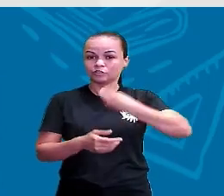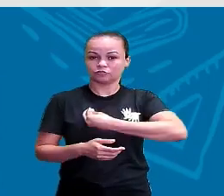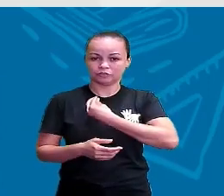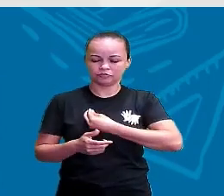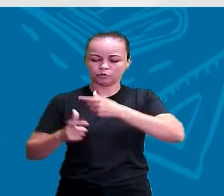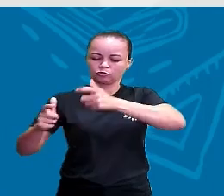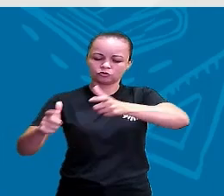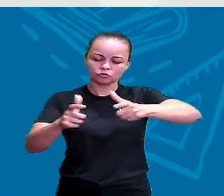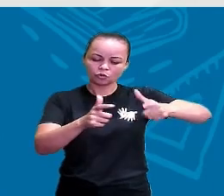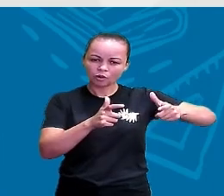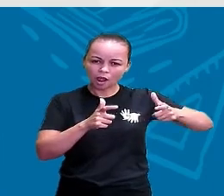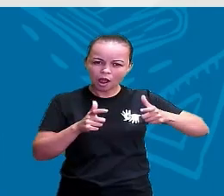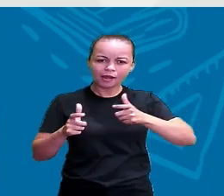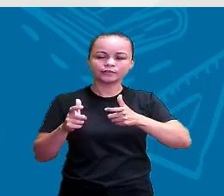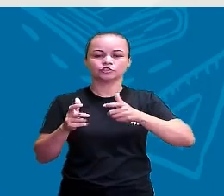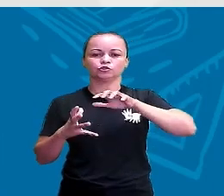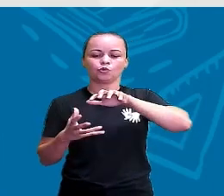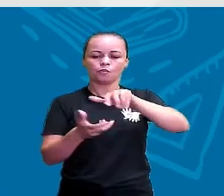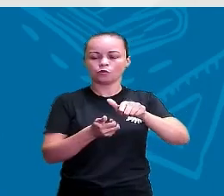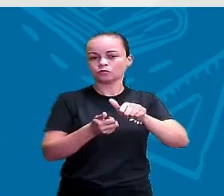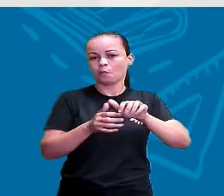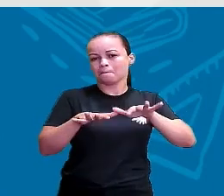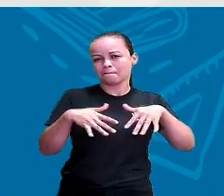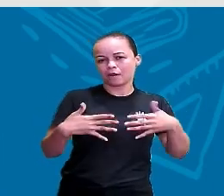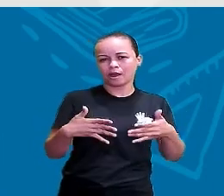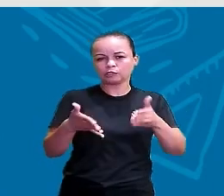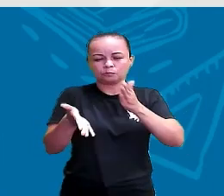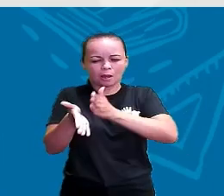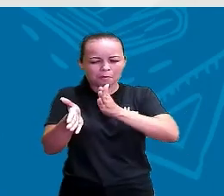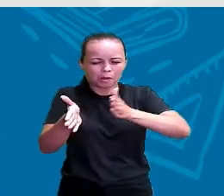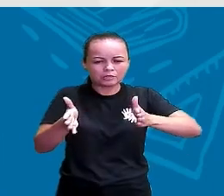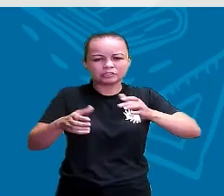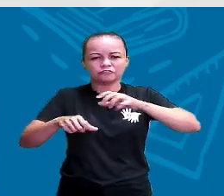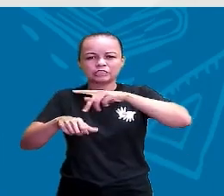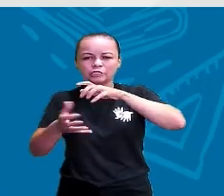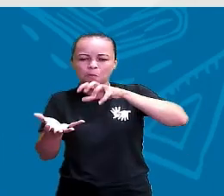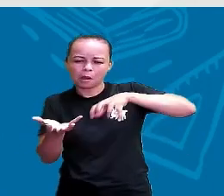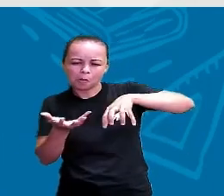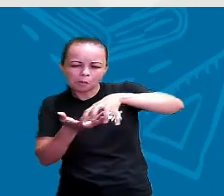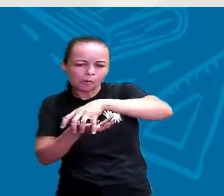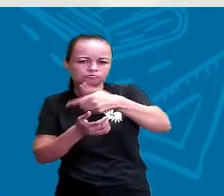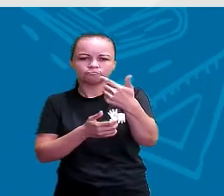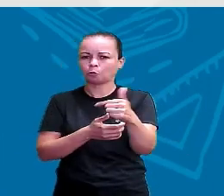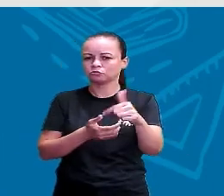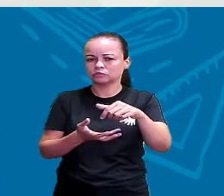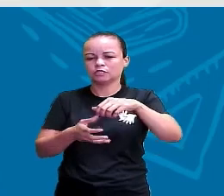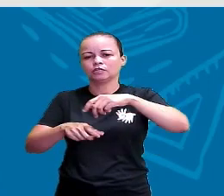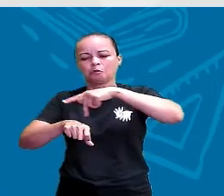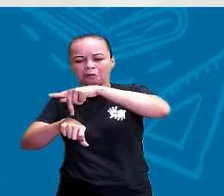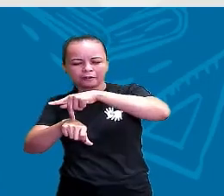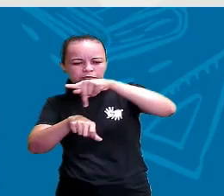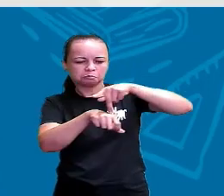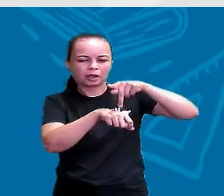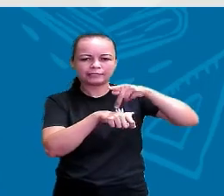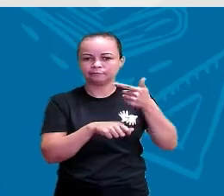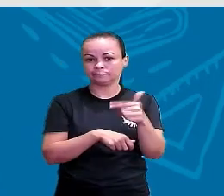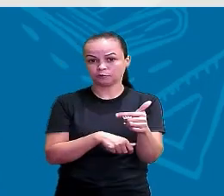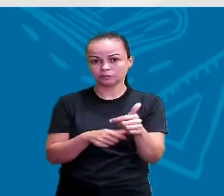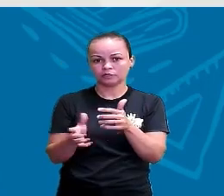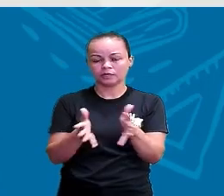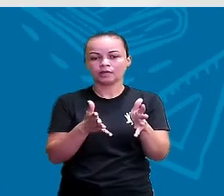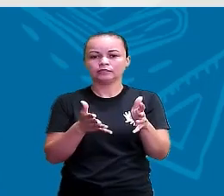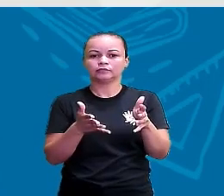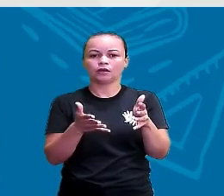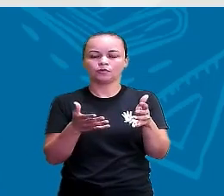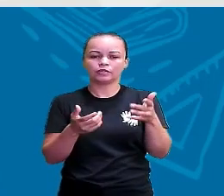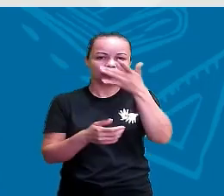mas não era dividido entre países, entre continentes, certo? E os especialistas afirmam também que